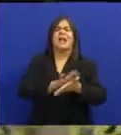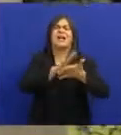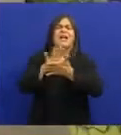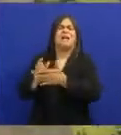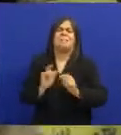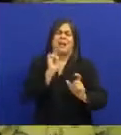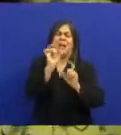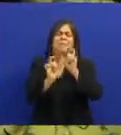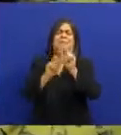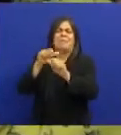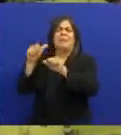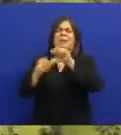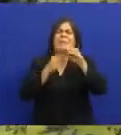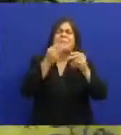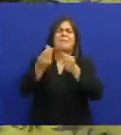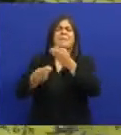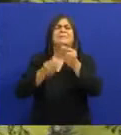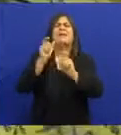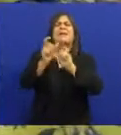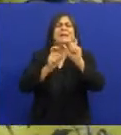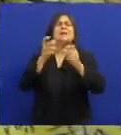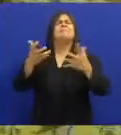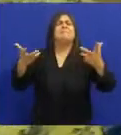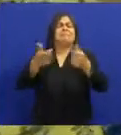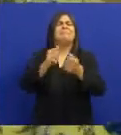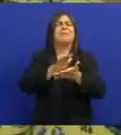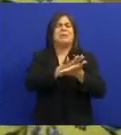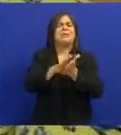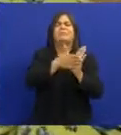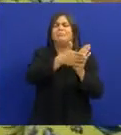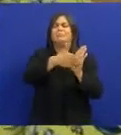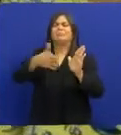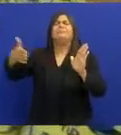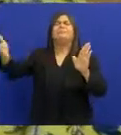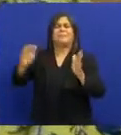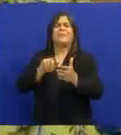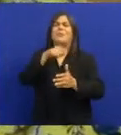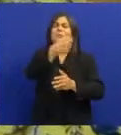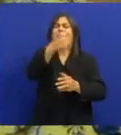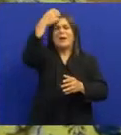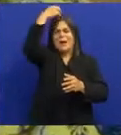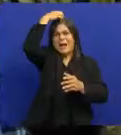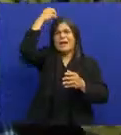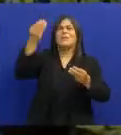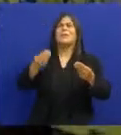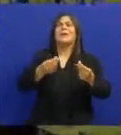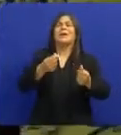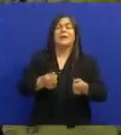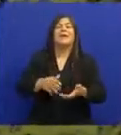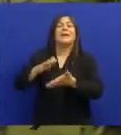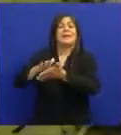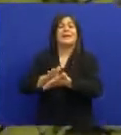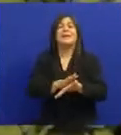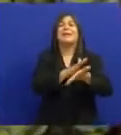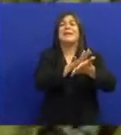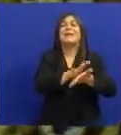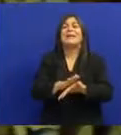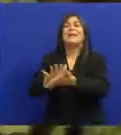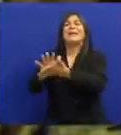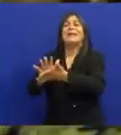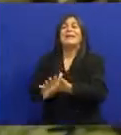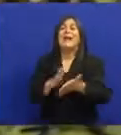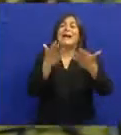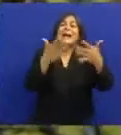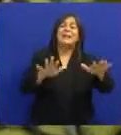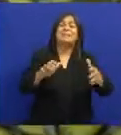jogo De palavras Jackson nunca saiu realmente do ritmo Por isso que se chama o rei do ritmo Maria filha de Zé do H Que